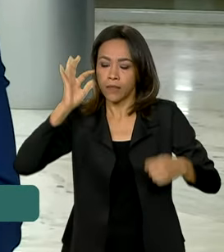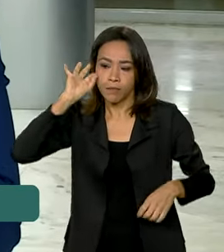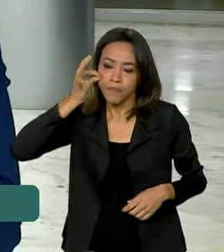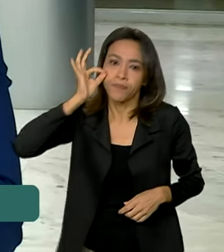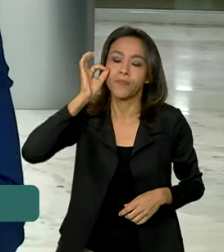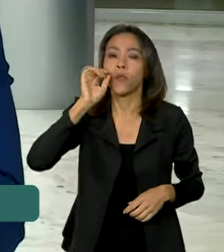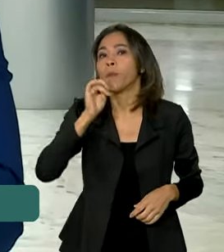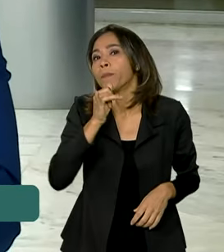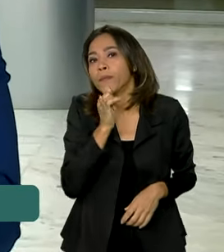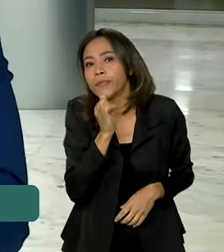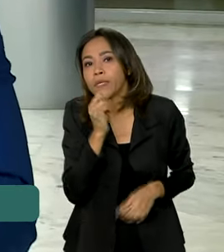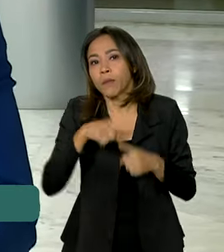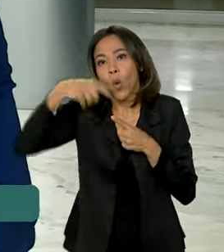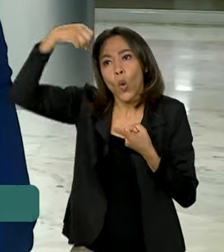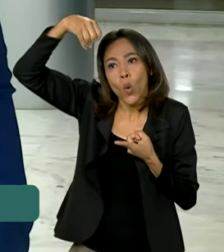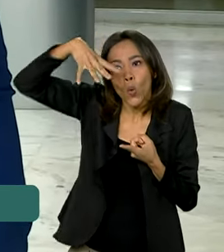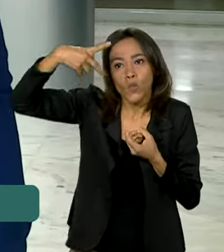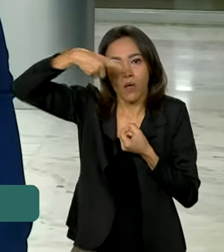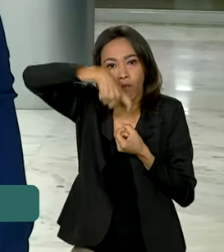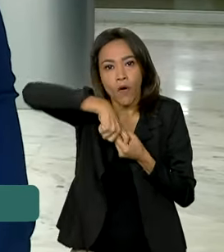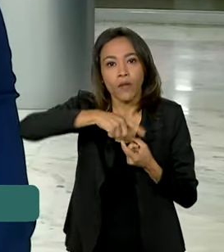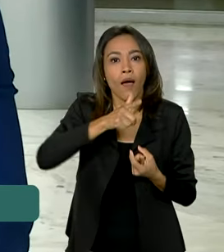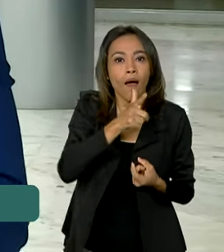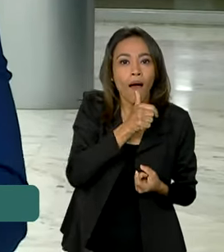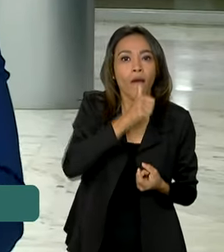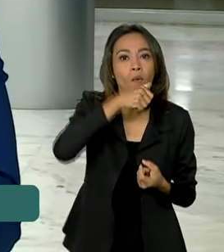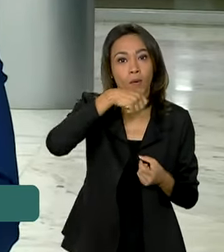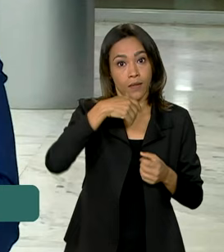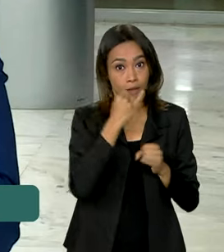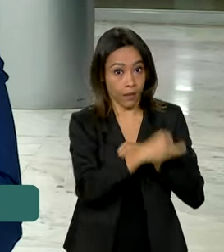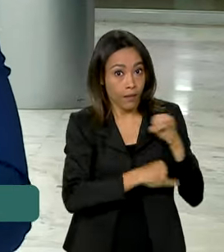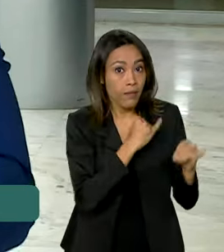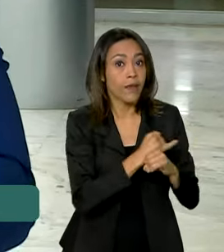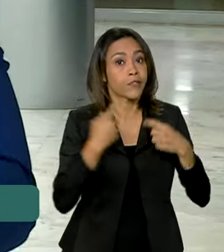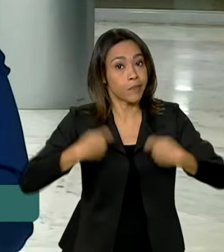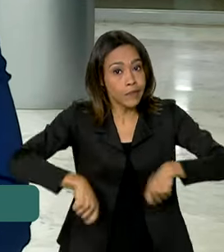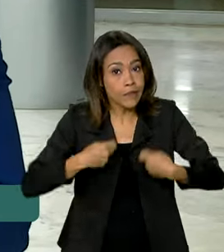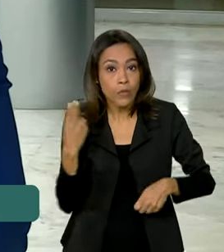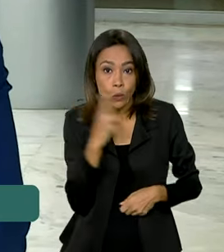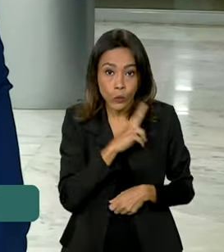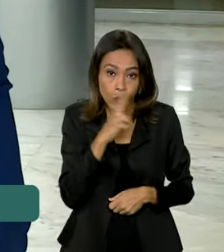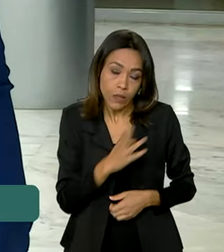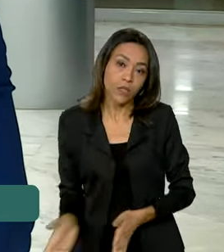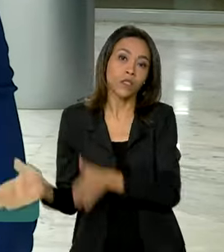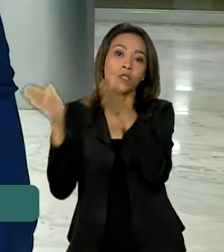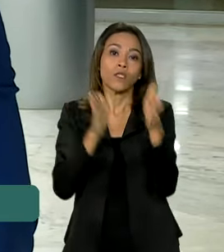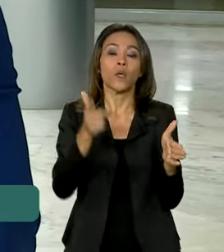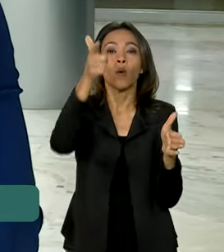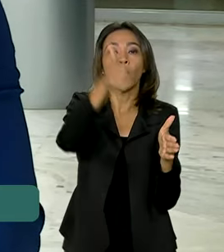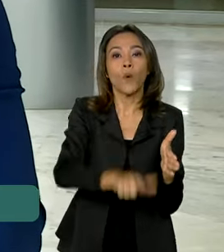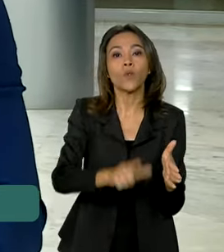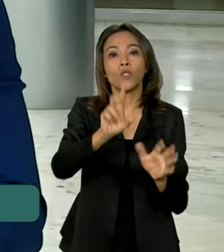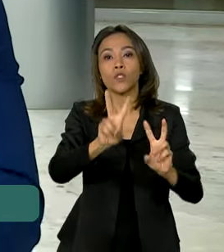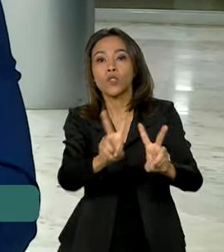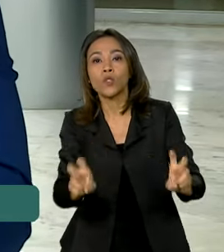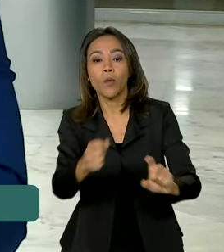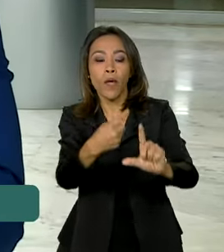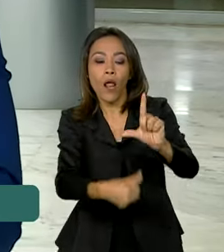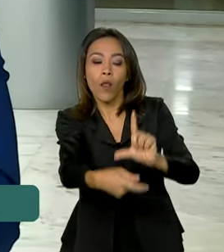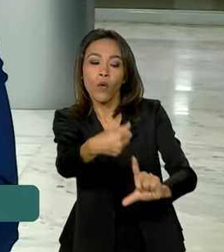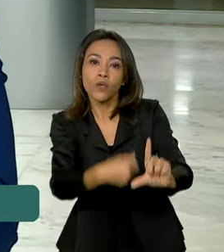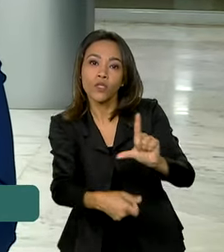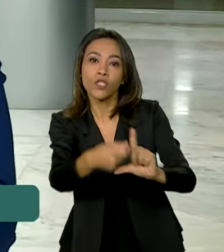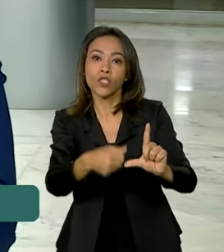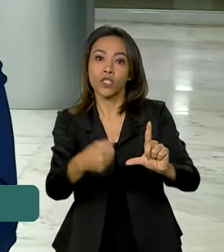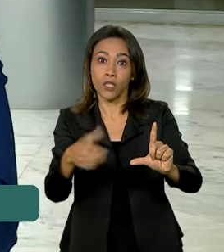como o restabelecimento de luz, internet e água. Outro ponto foi a restauração da logística no Estado, recuperando